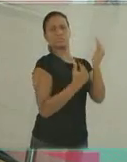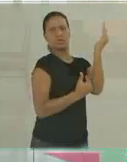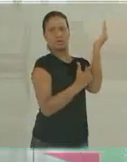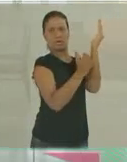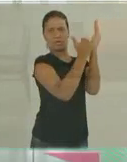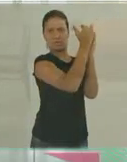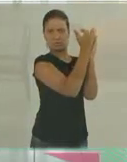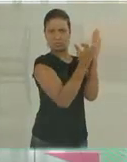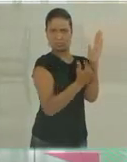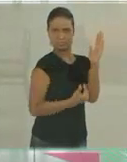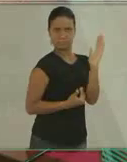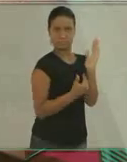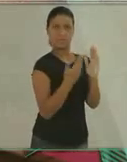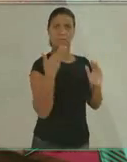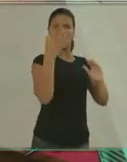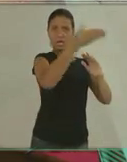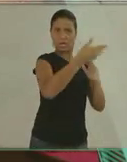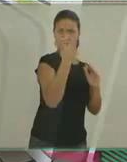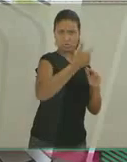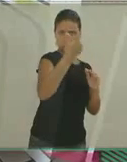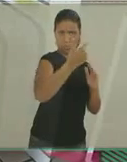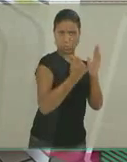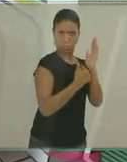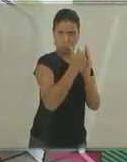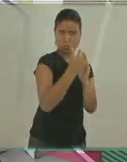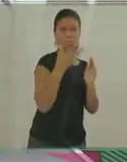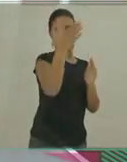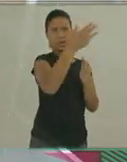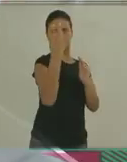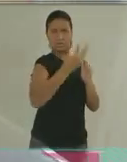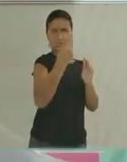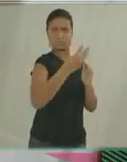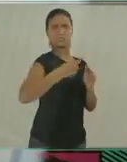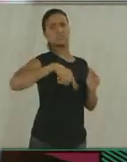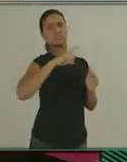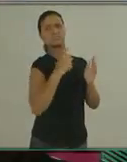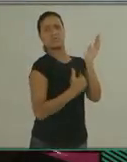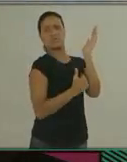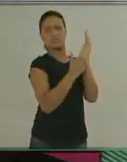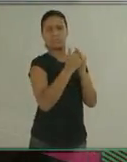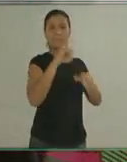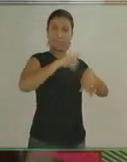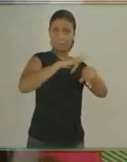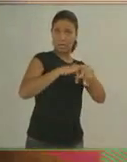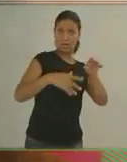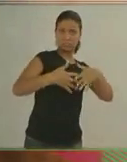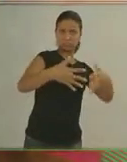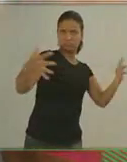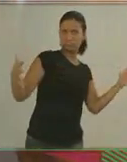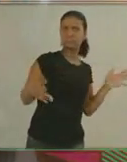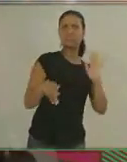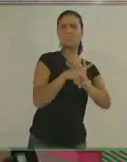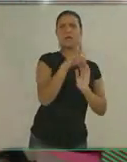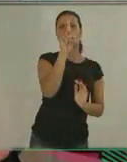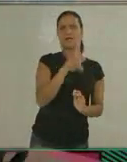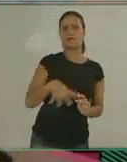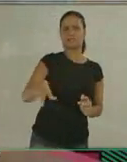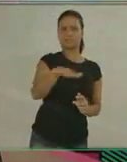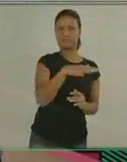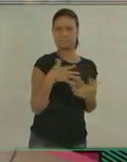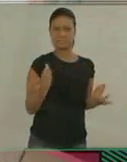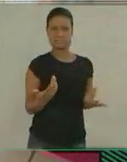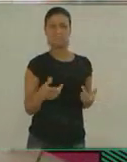Tem dois elevadores, um para ir para o segundo andar e outro para ir para o terceiro, para a parte de sobrado mesmo.